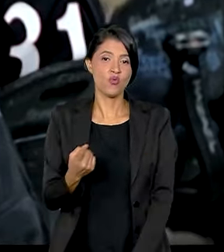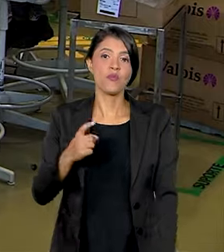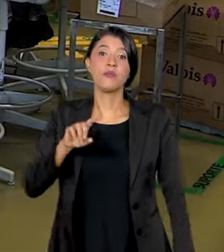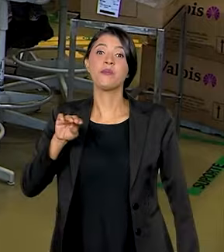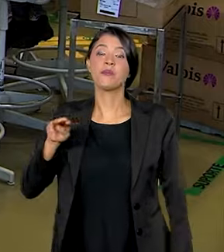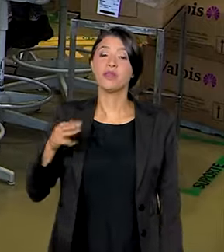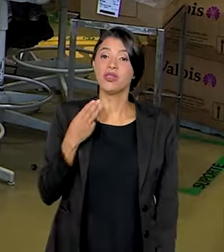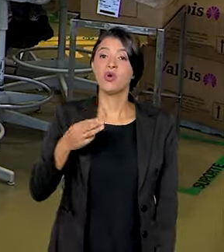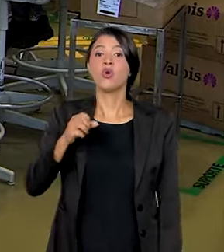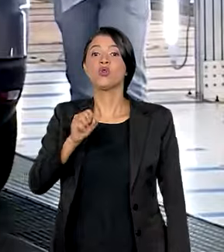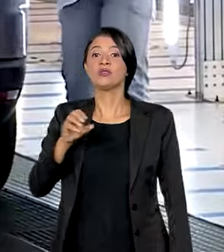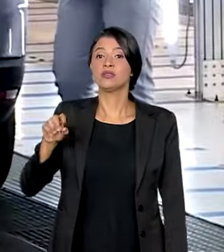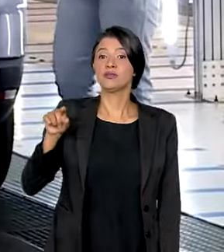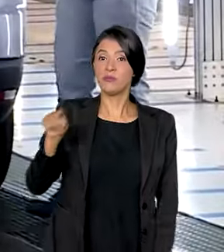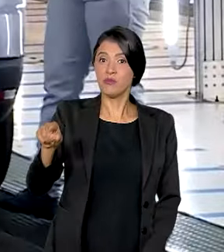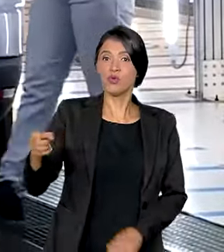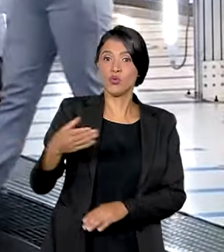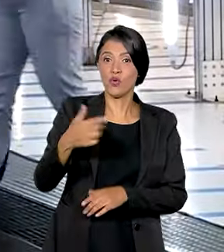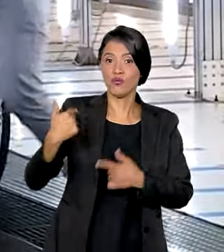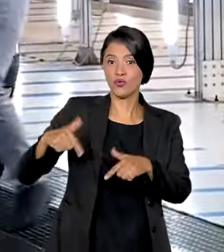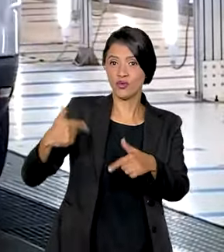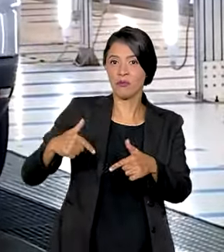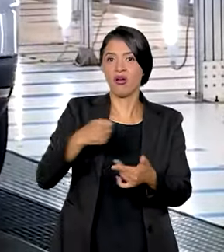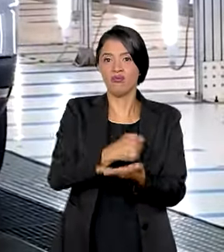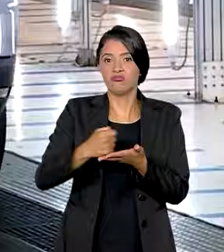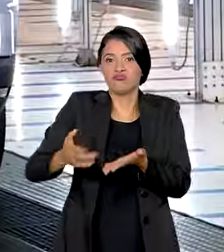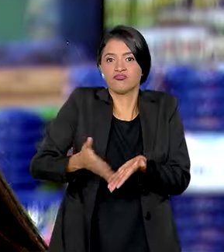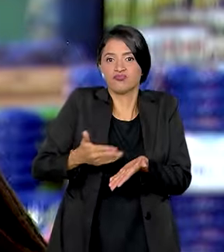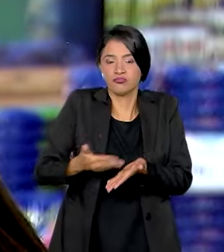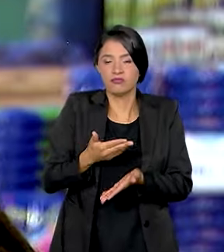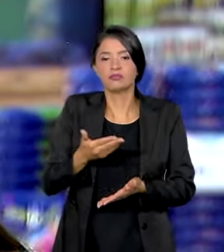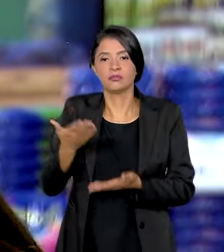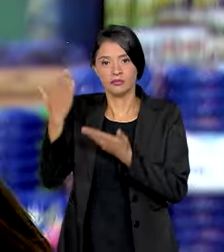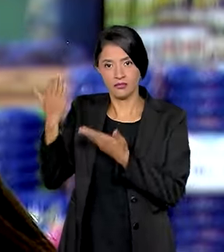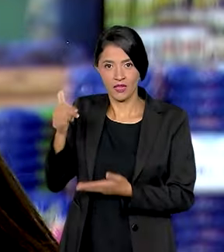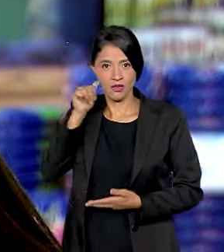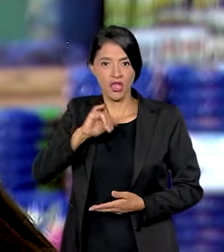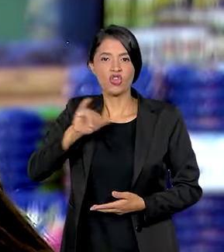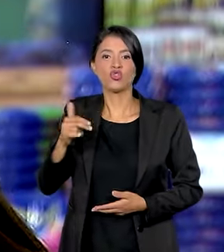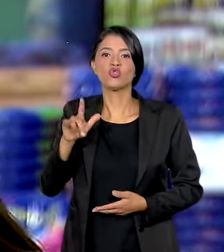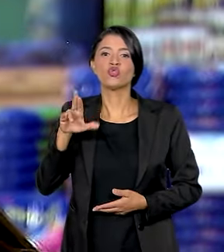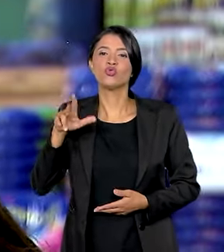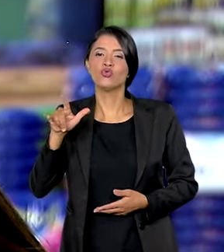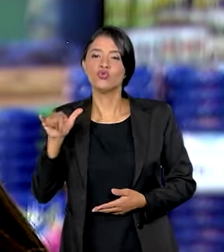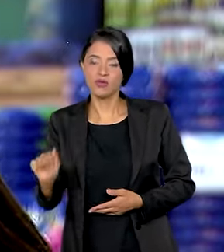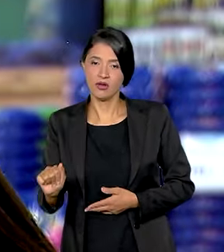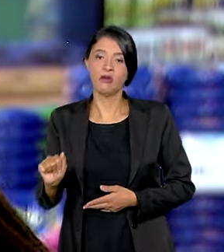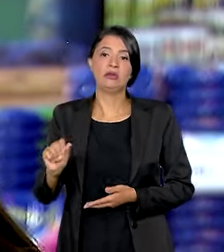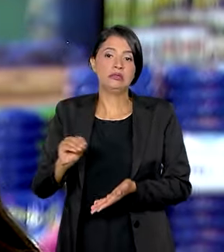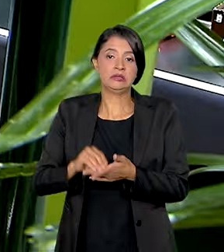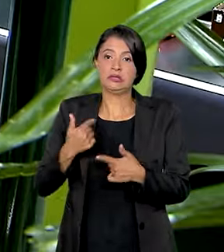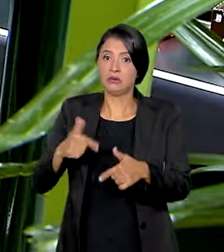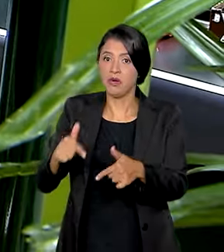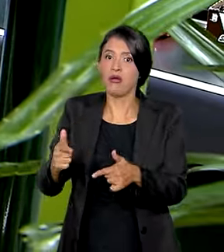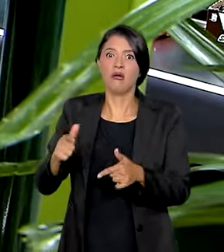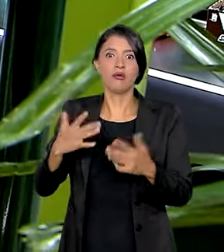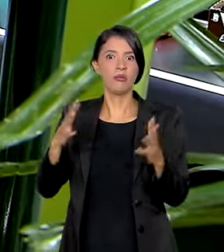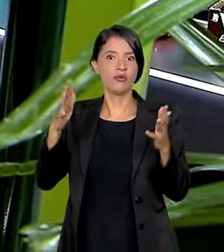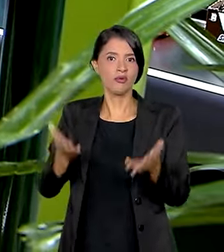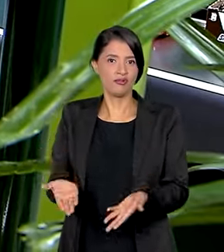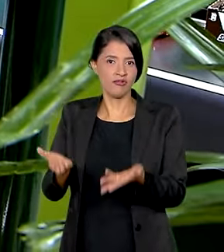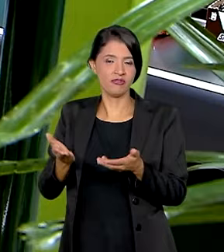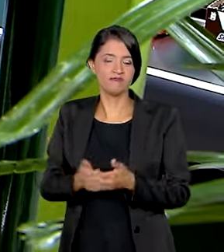,8 milhão de novos postos de trabalho com carteira assinada. Júlia, que estava desempregada há dois anos,